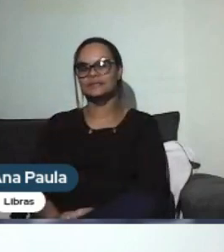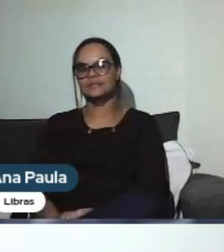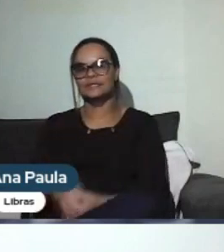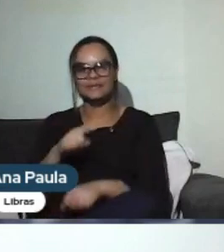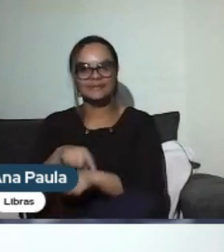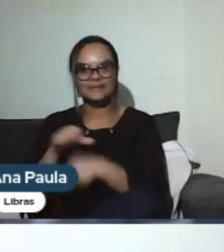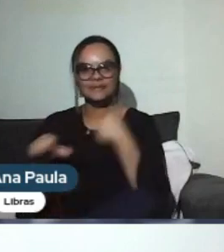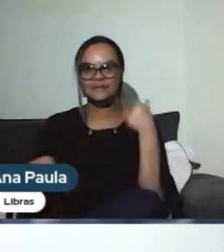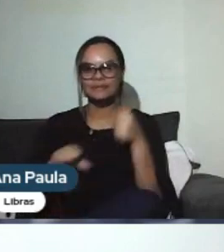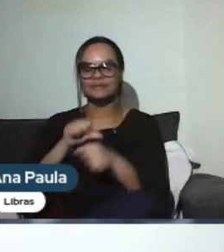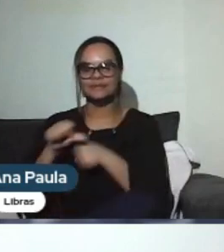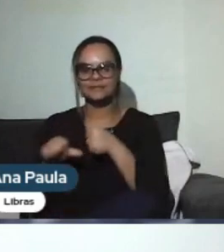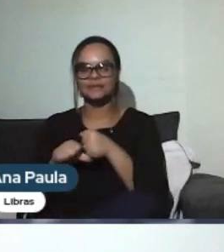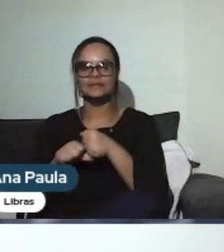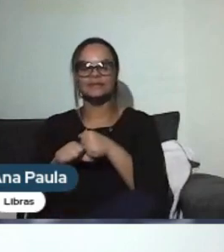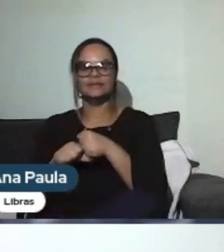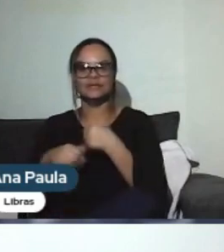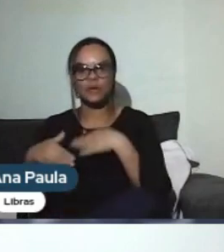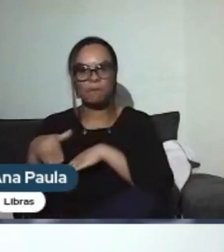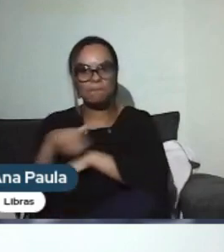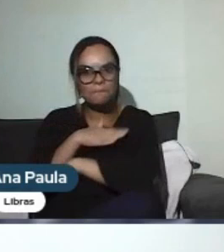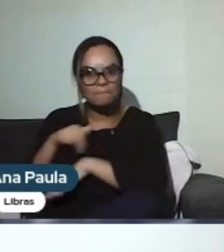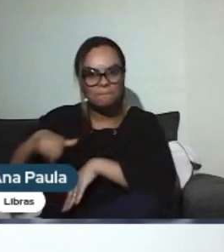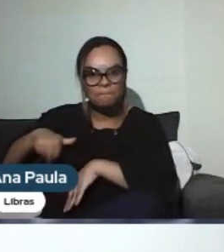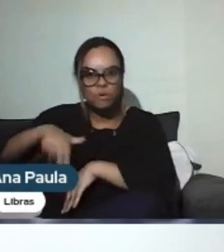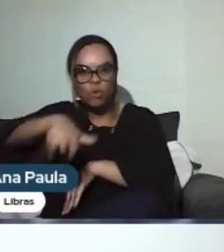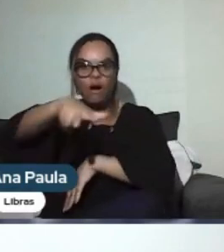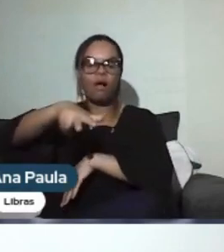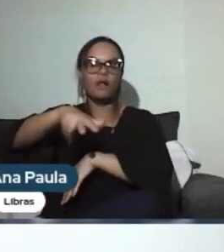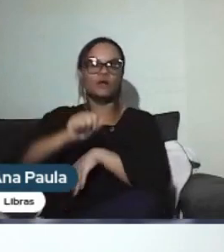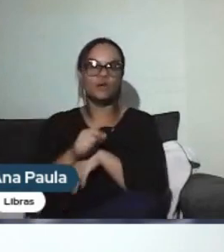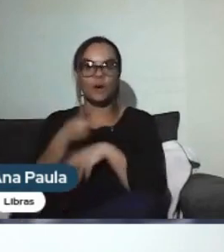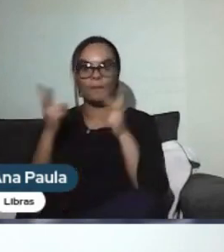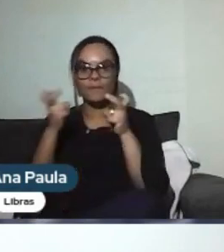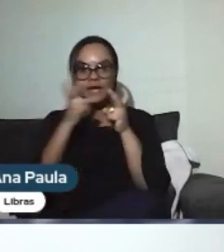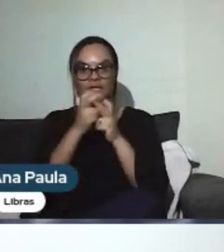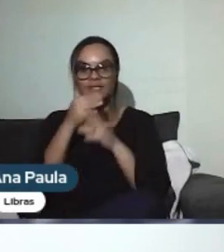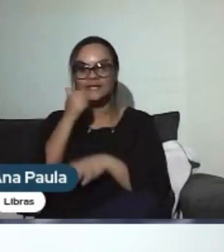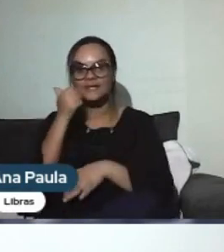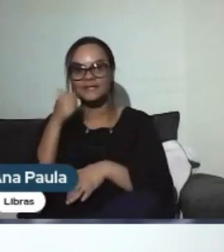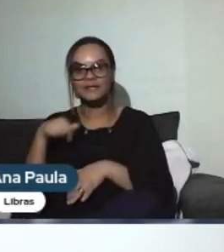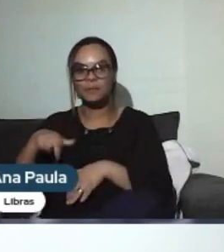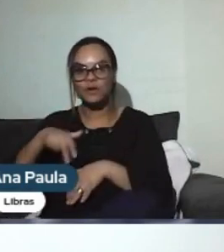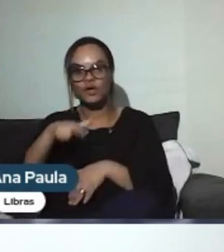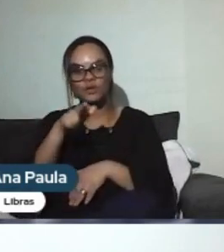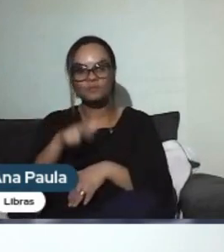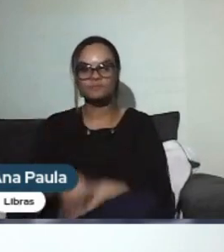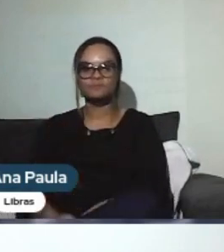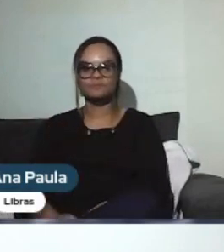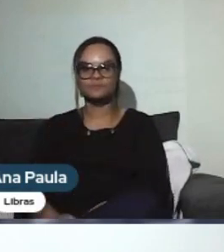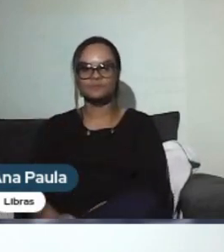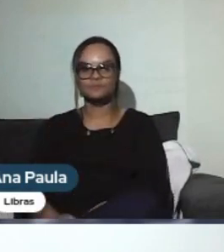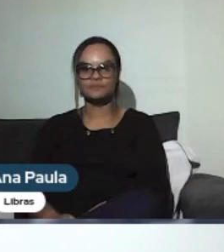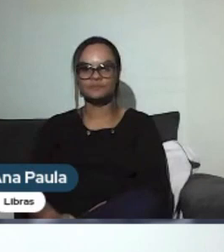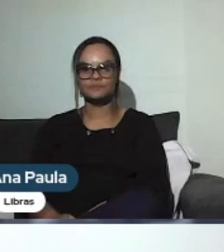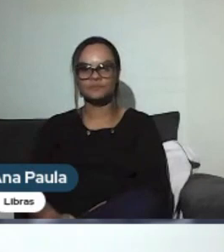Cheguei a fazer até meia maratona. E depois de um certo tempo, eu notei que eu tinha mais facilidade pra correr corrida de atletismo.